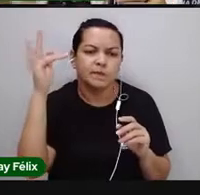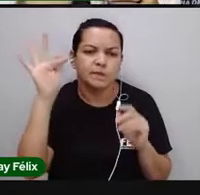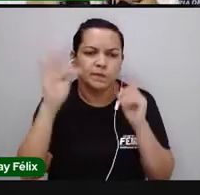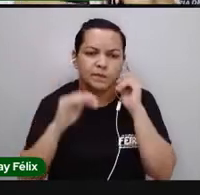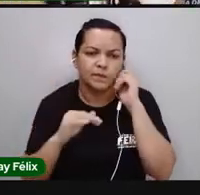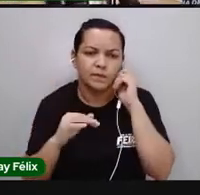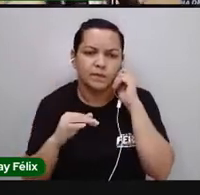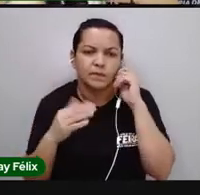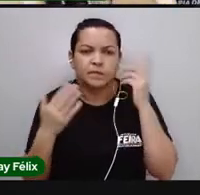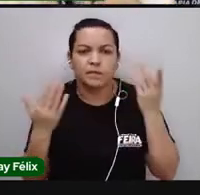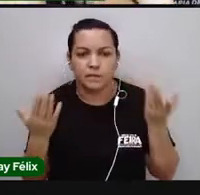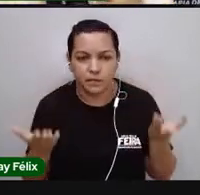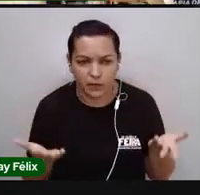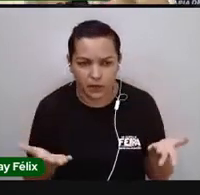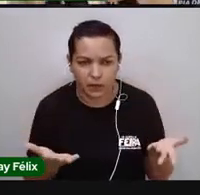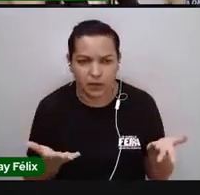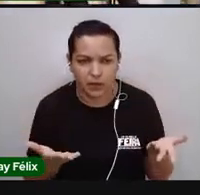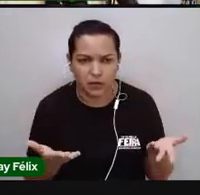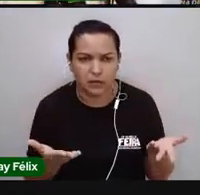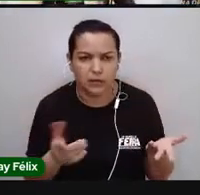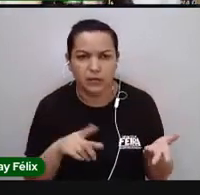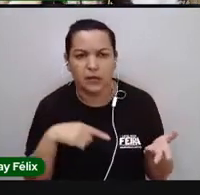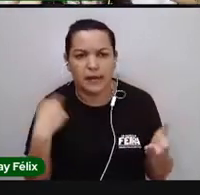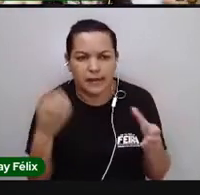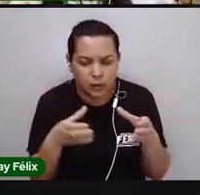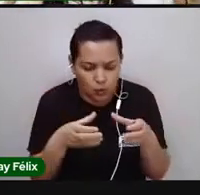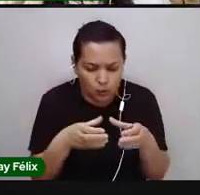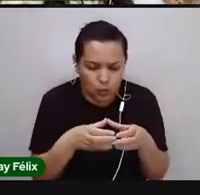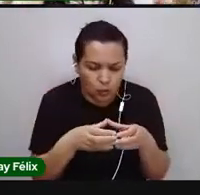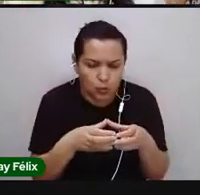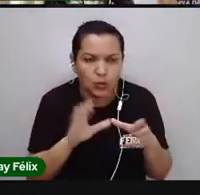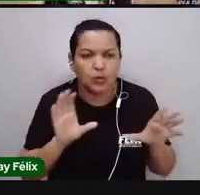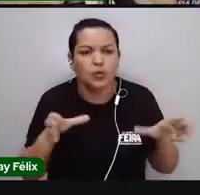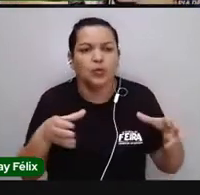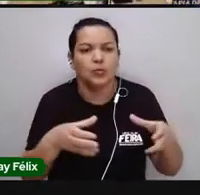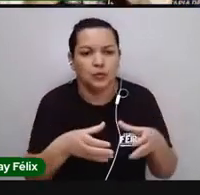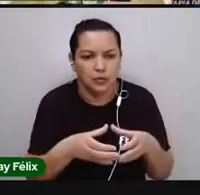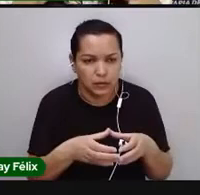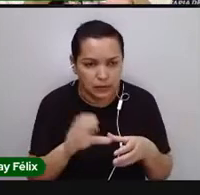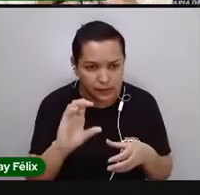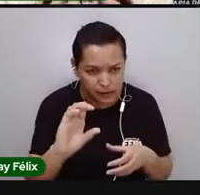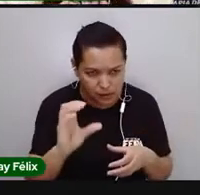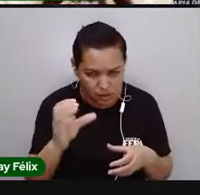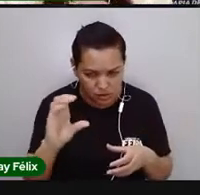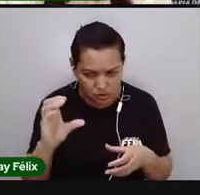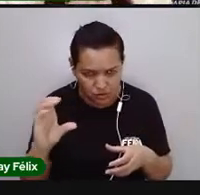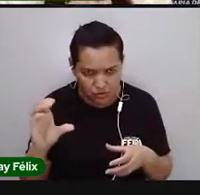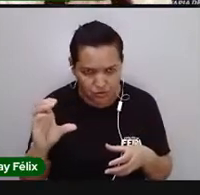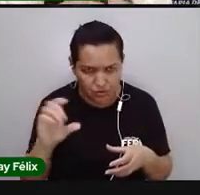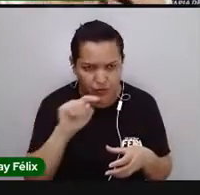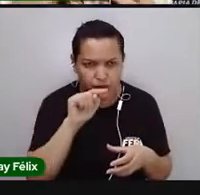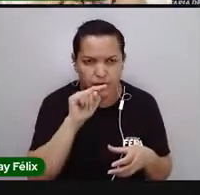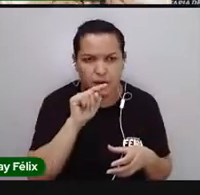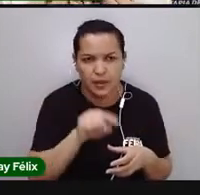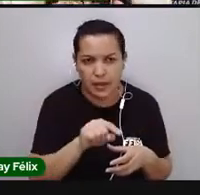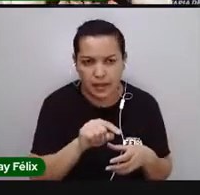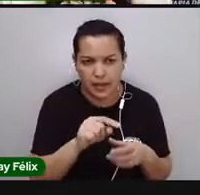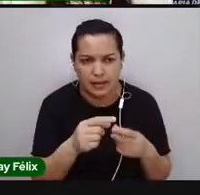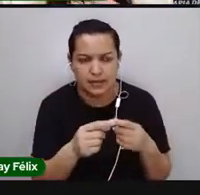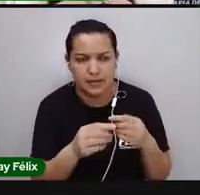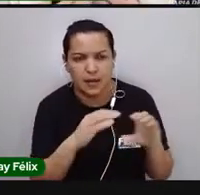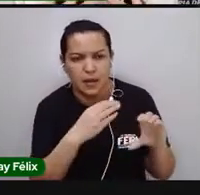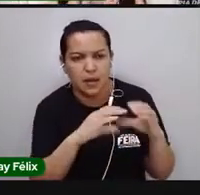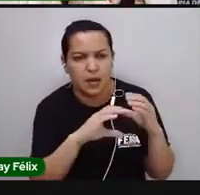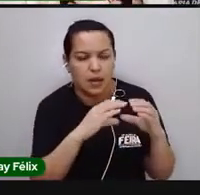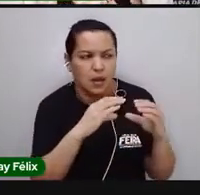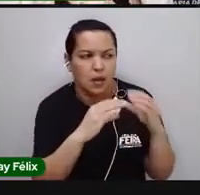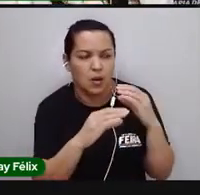E então, a gente vai, essa comunidade científica, ela vai se comunicando